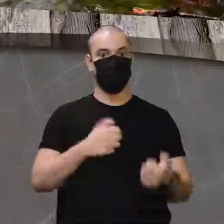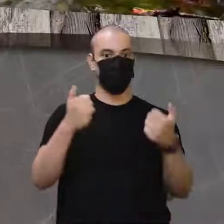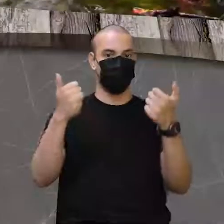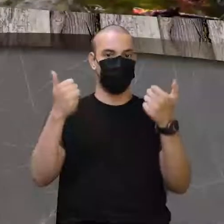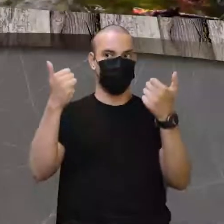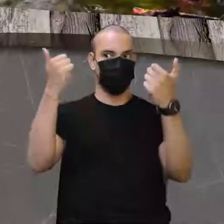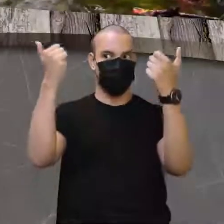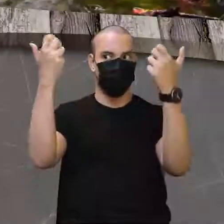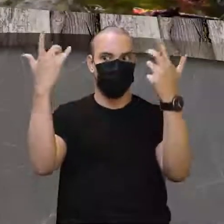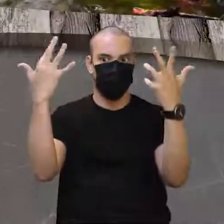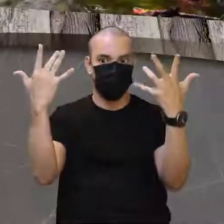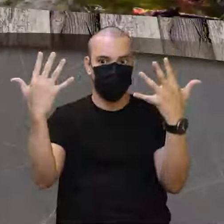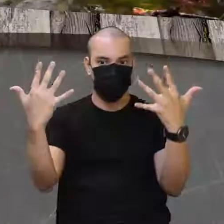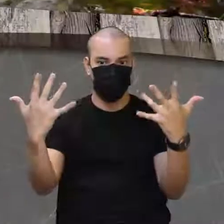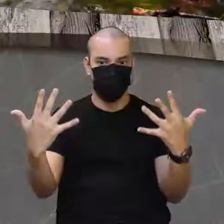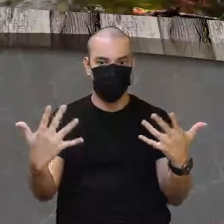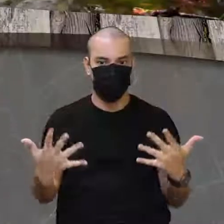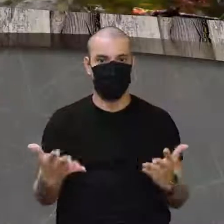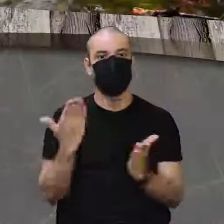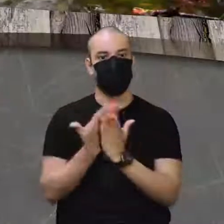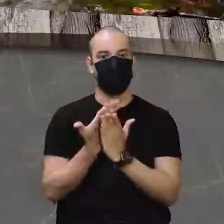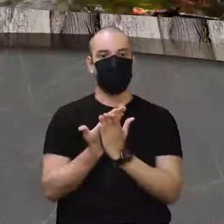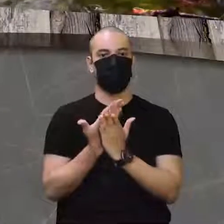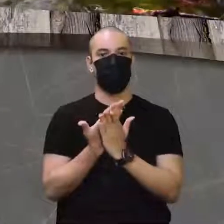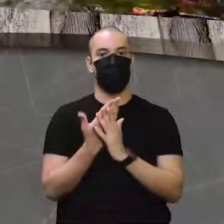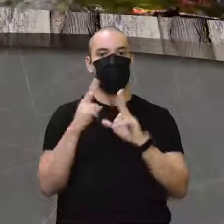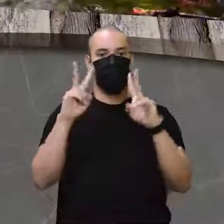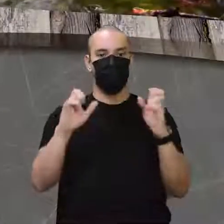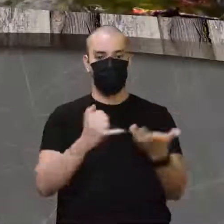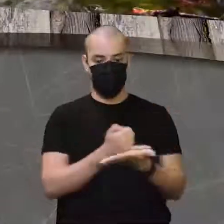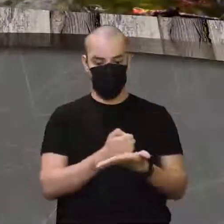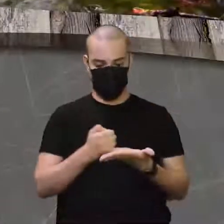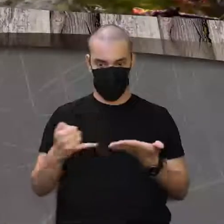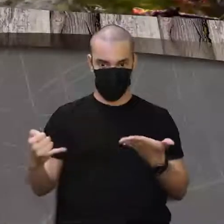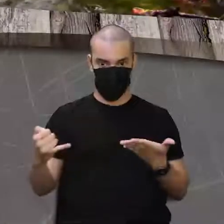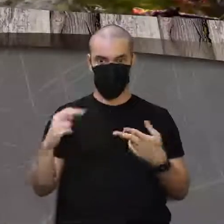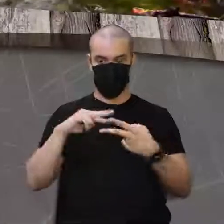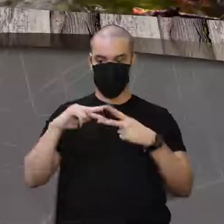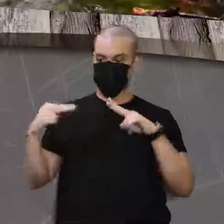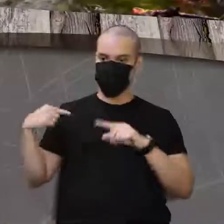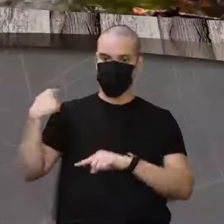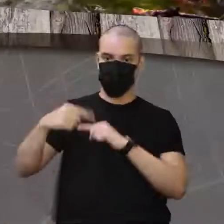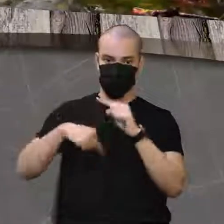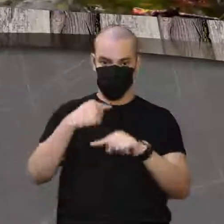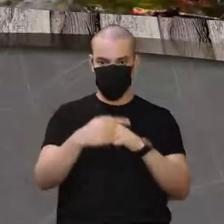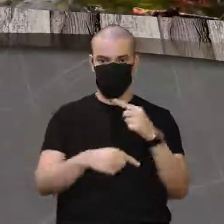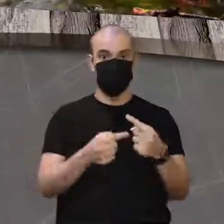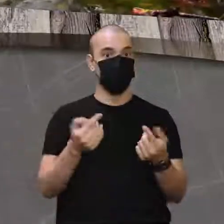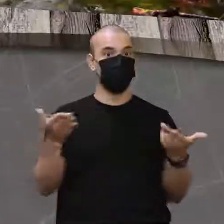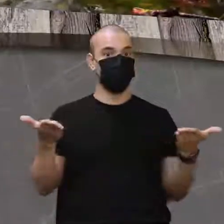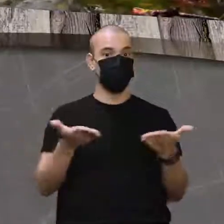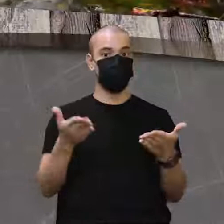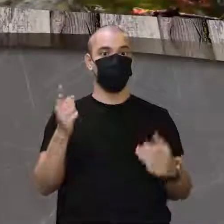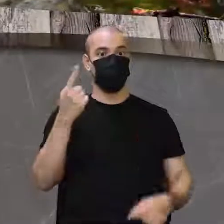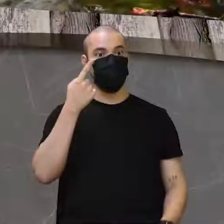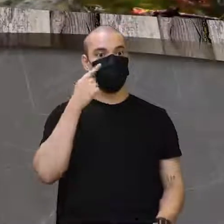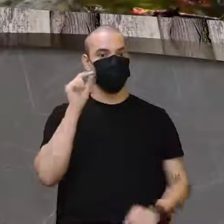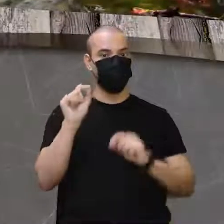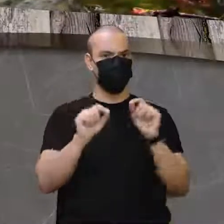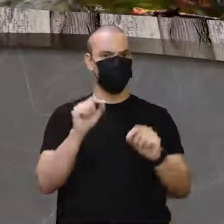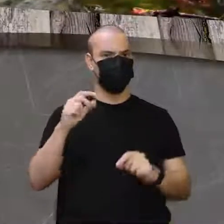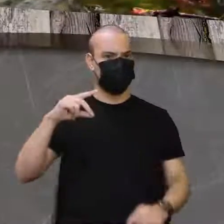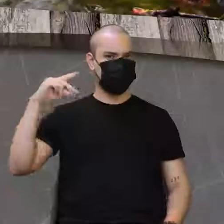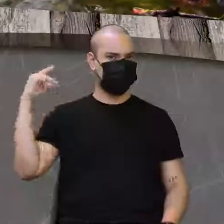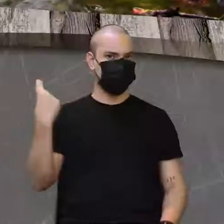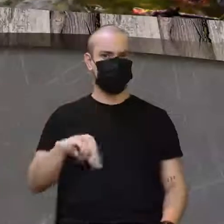Aulinha não. Aula de introdução à genética. Galera, vamos agora pra parte que pega, né,